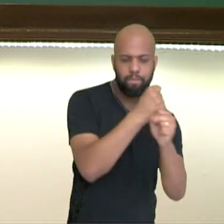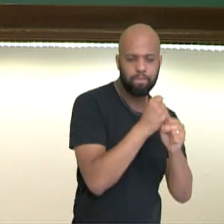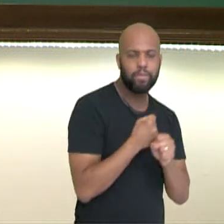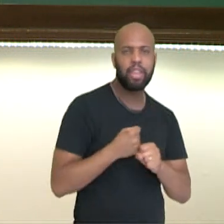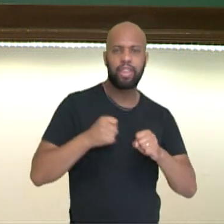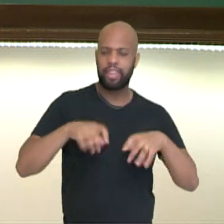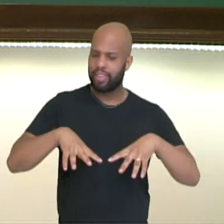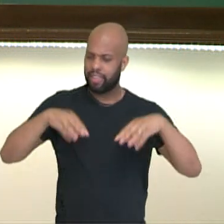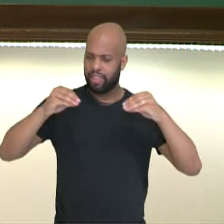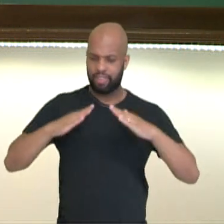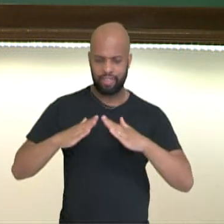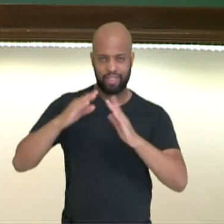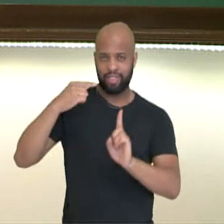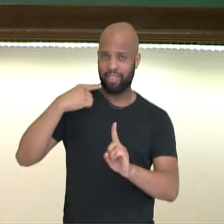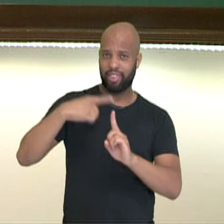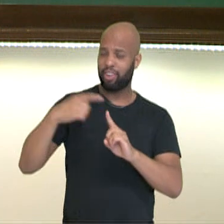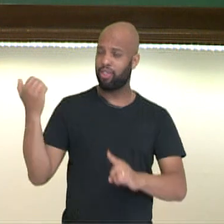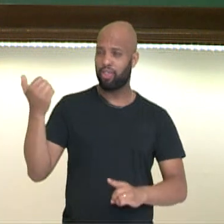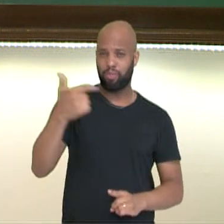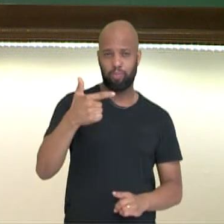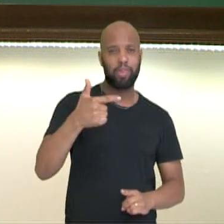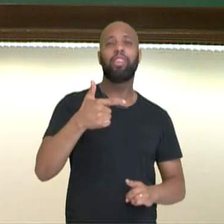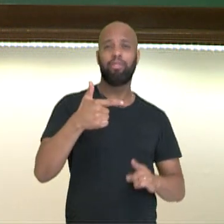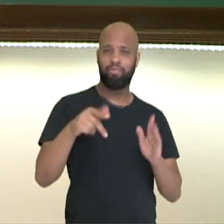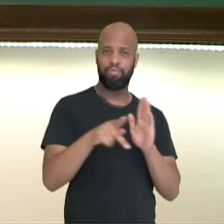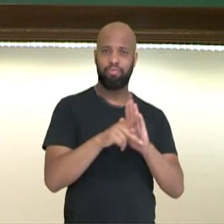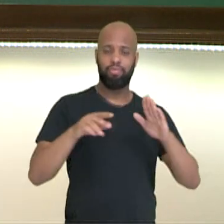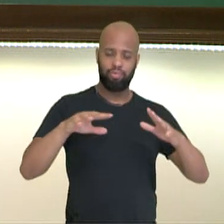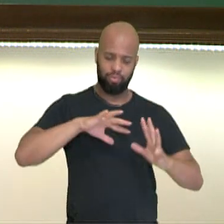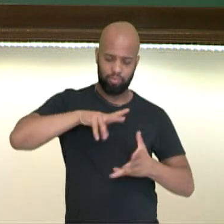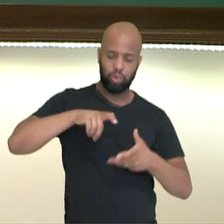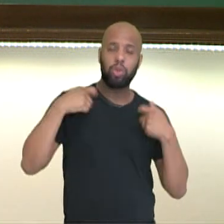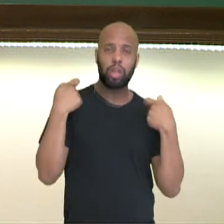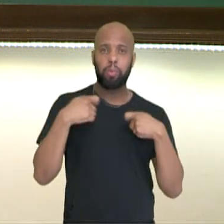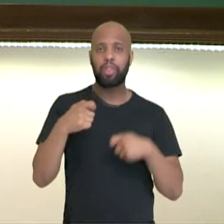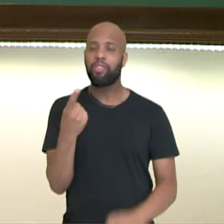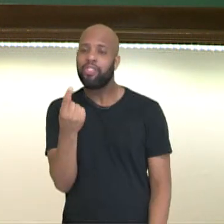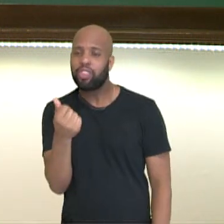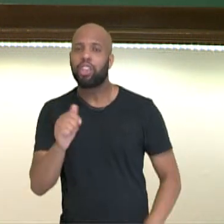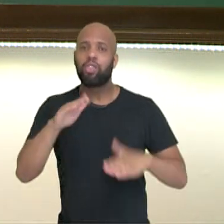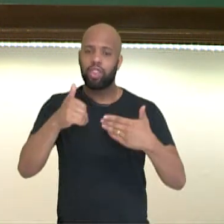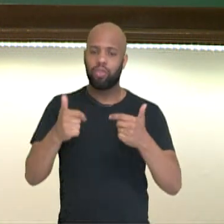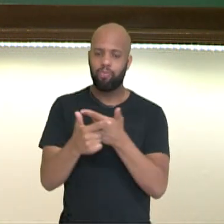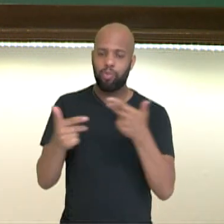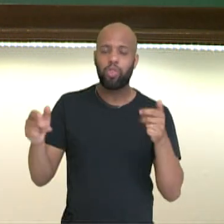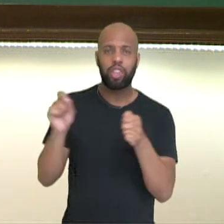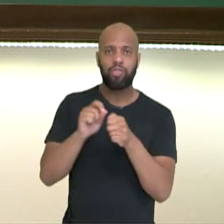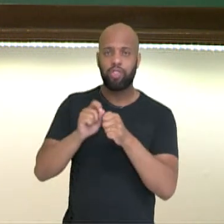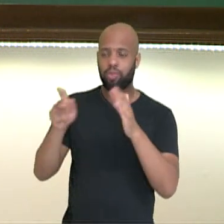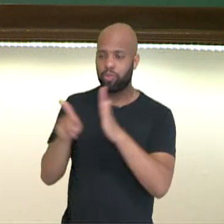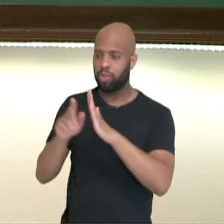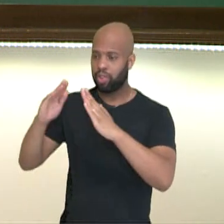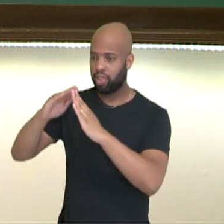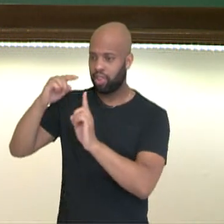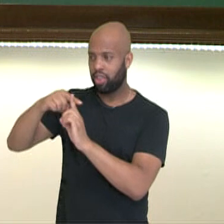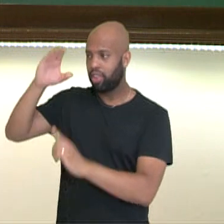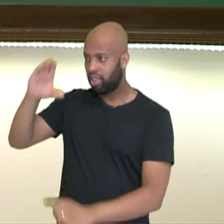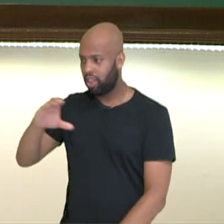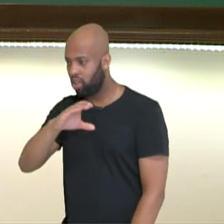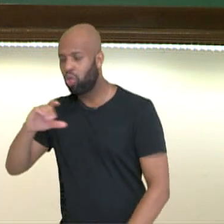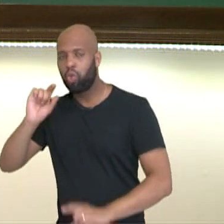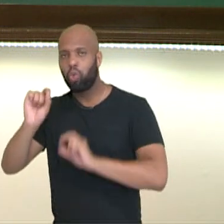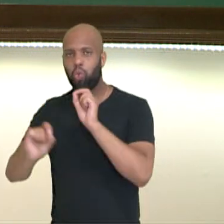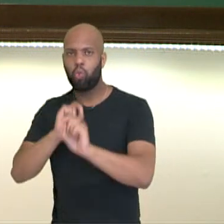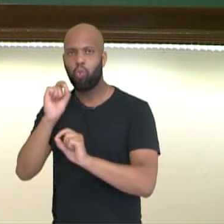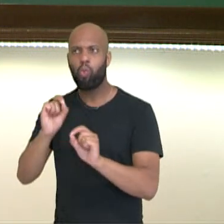maior igreja do mundo, a maior igreja do mundo. E ele precisava de dinheiro. E as ações que foram tomadas pela igreja nesse sentido foram um